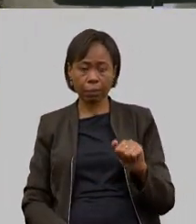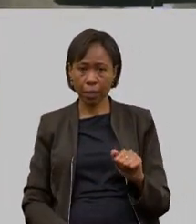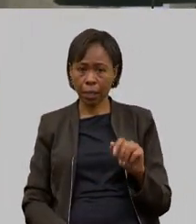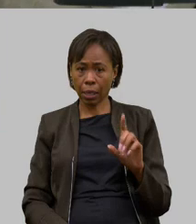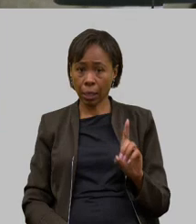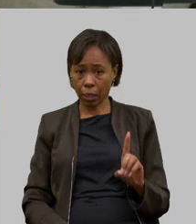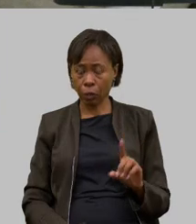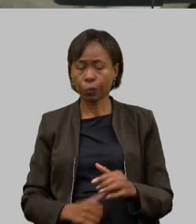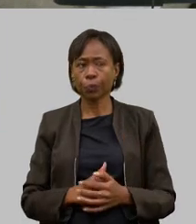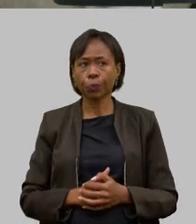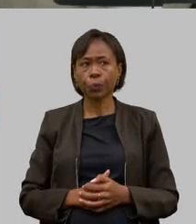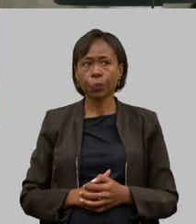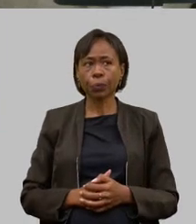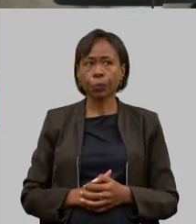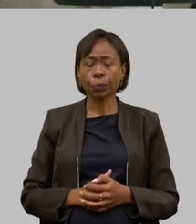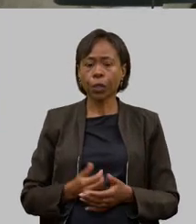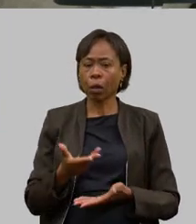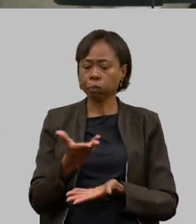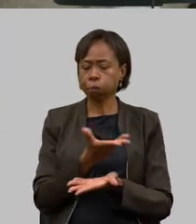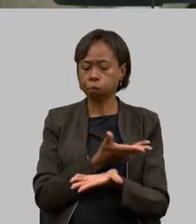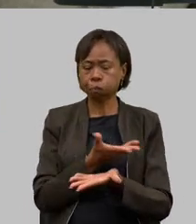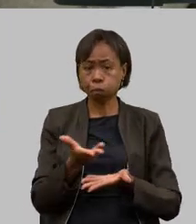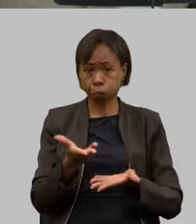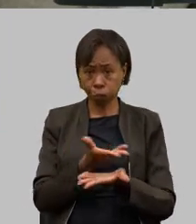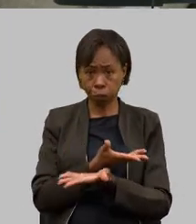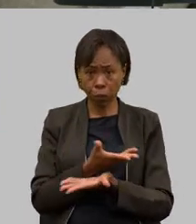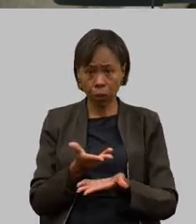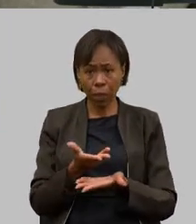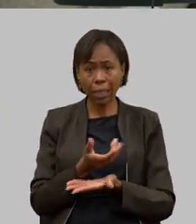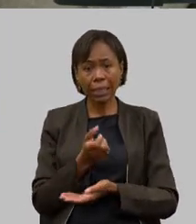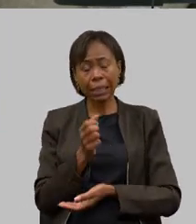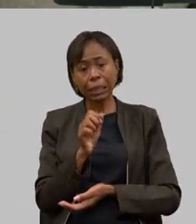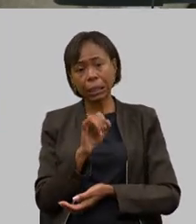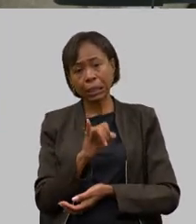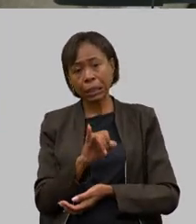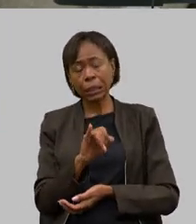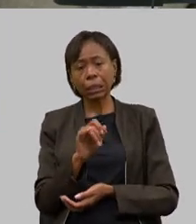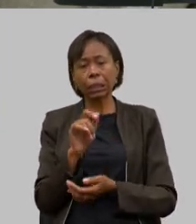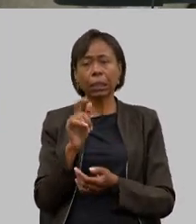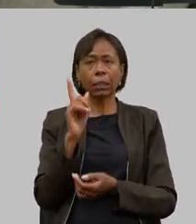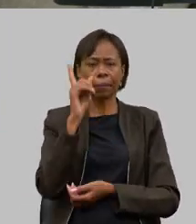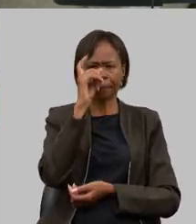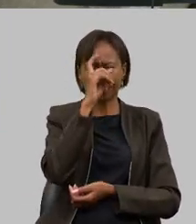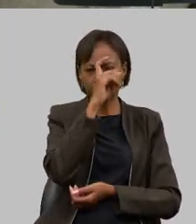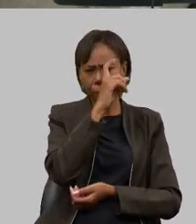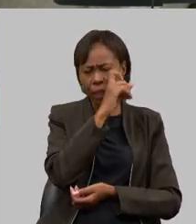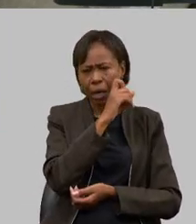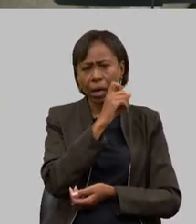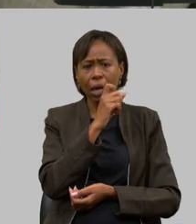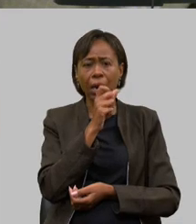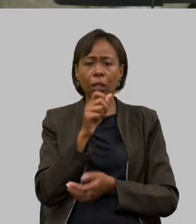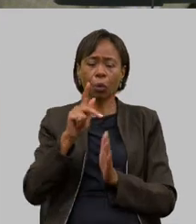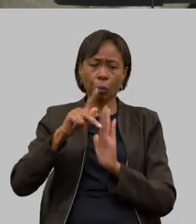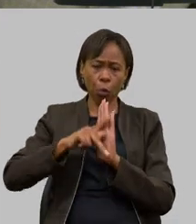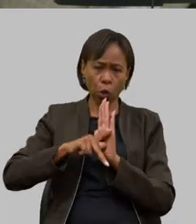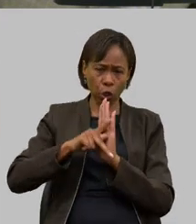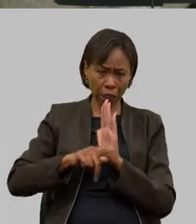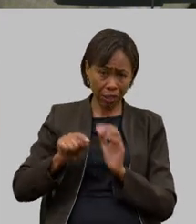existe alguma dificuldade em projetos ligados à CEAPA